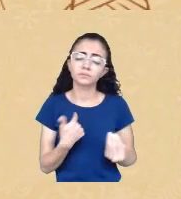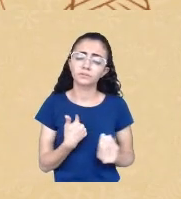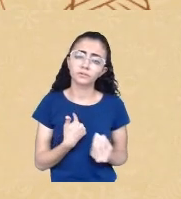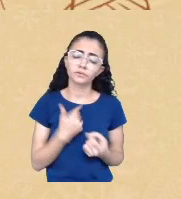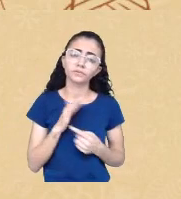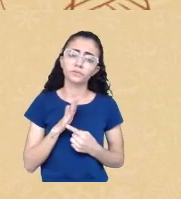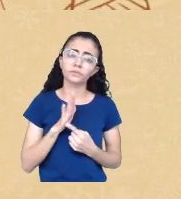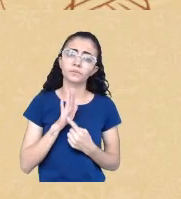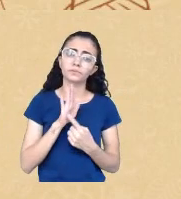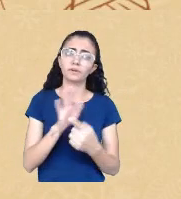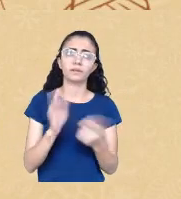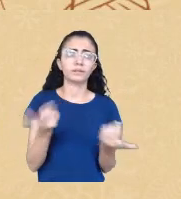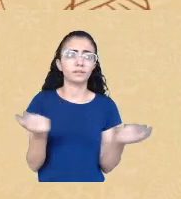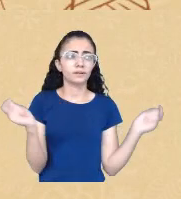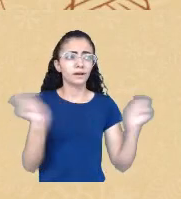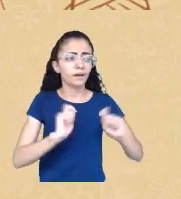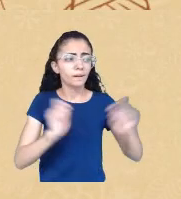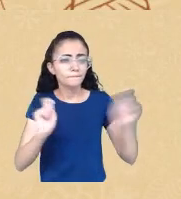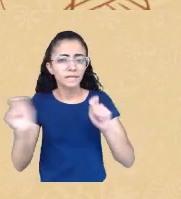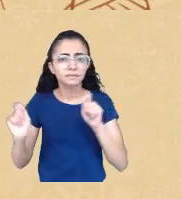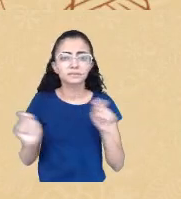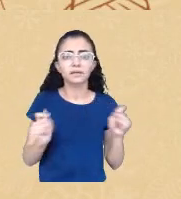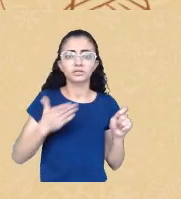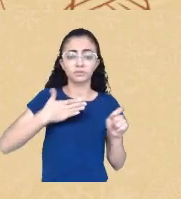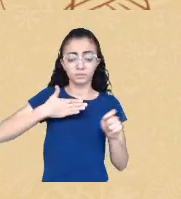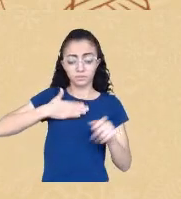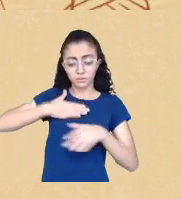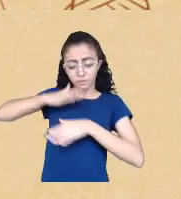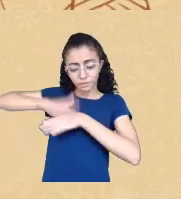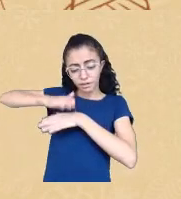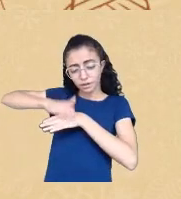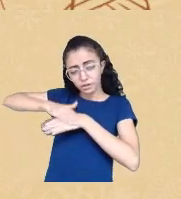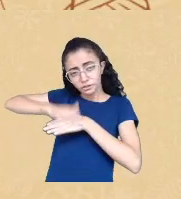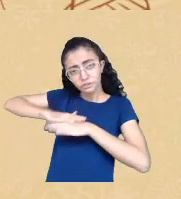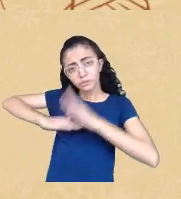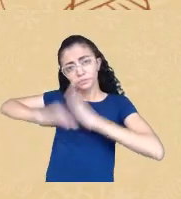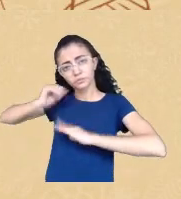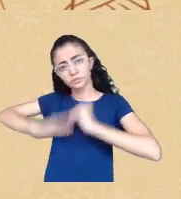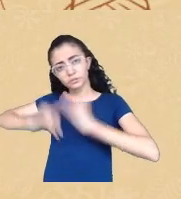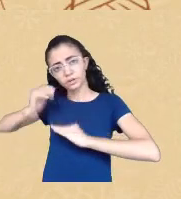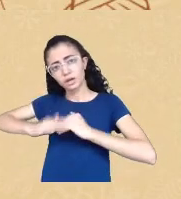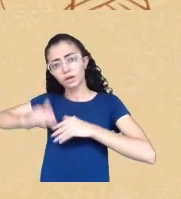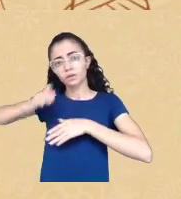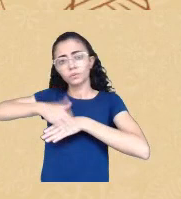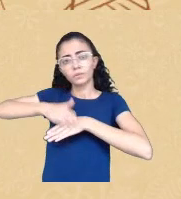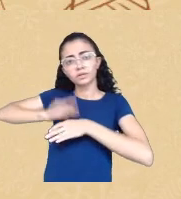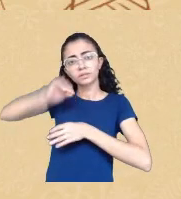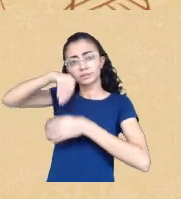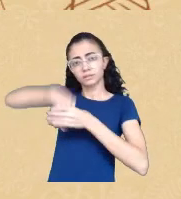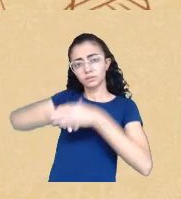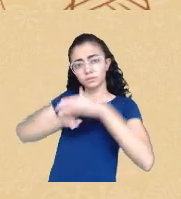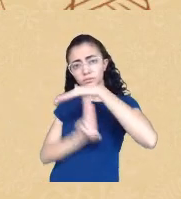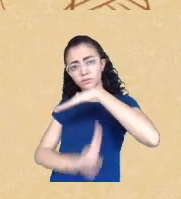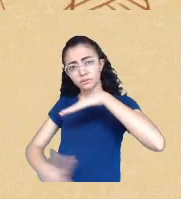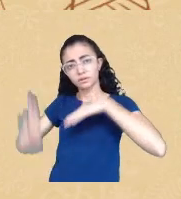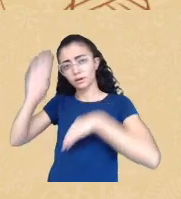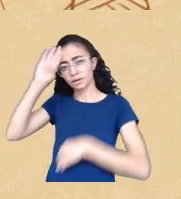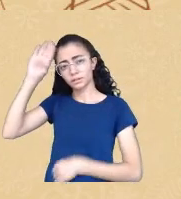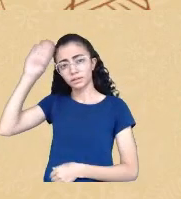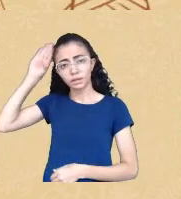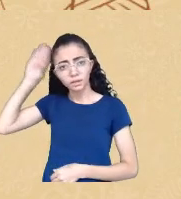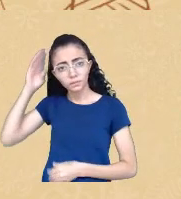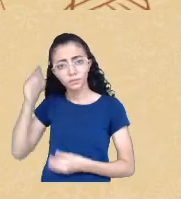possibilidades no meu fazer profissional no meu fazer acadêmico no meu fazer intelectual que